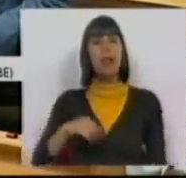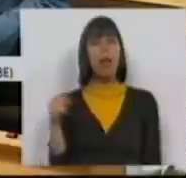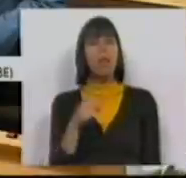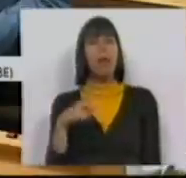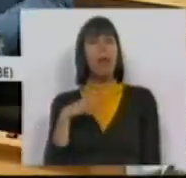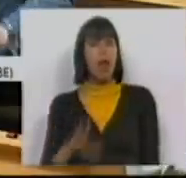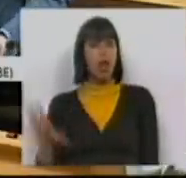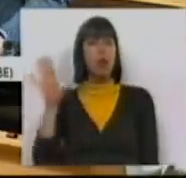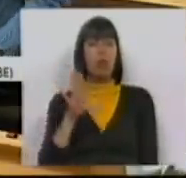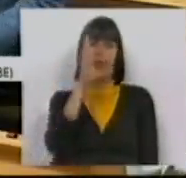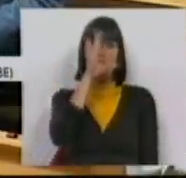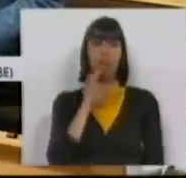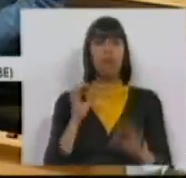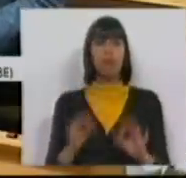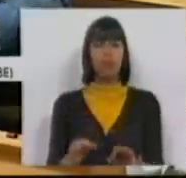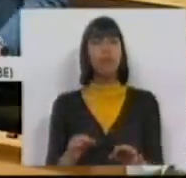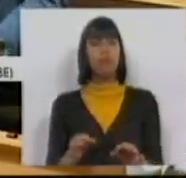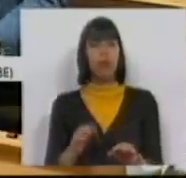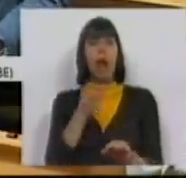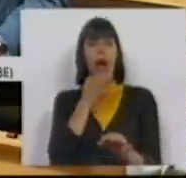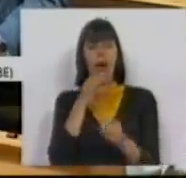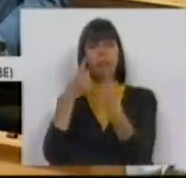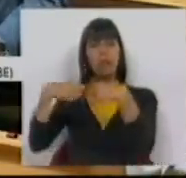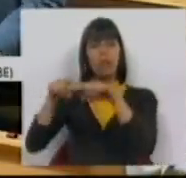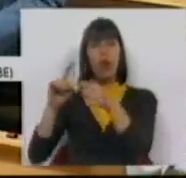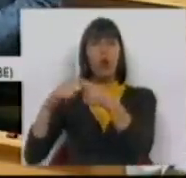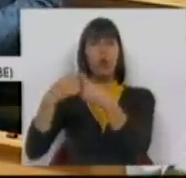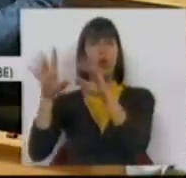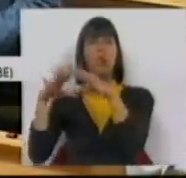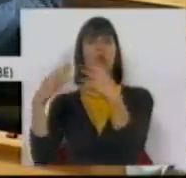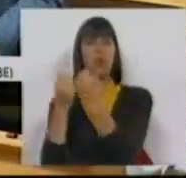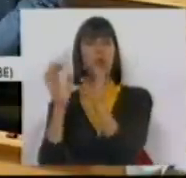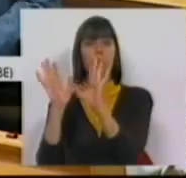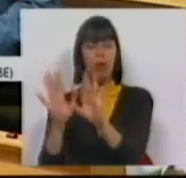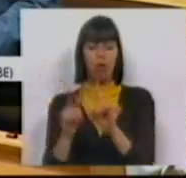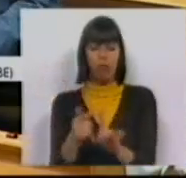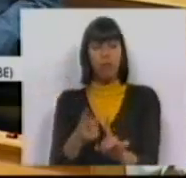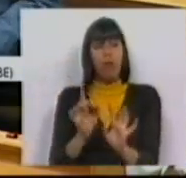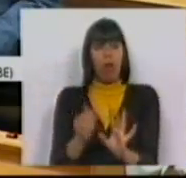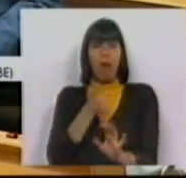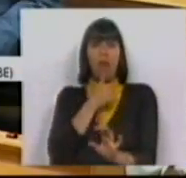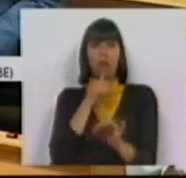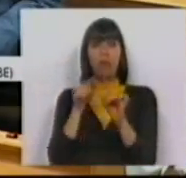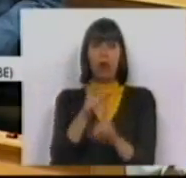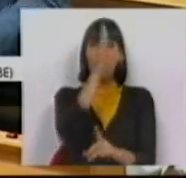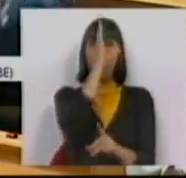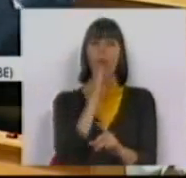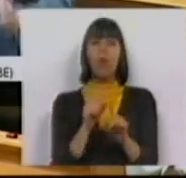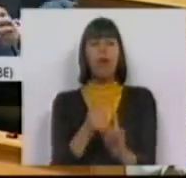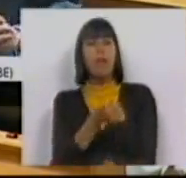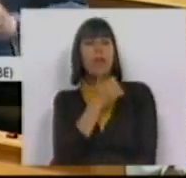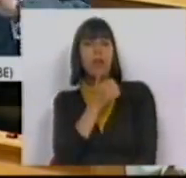nacional é o Governo, ouvida a concertação social. E, portanto, está nas mãos do Governo